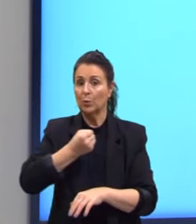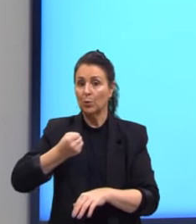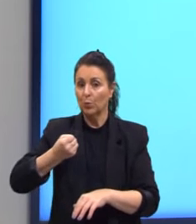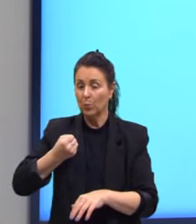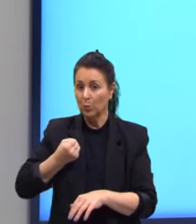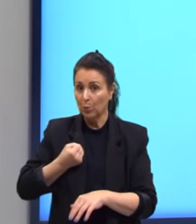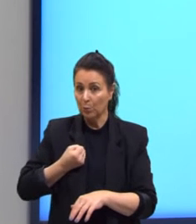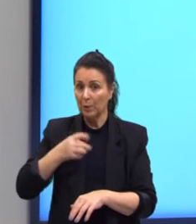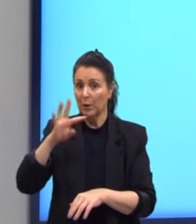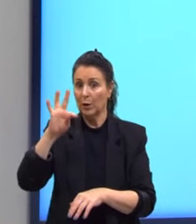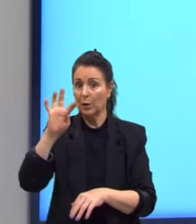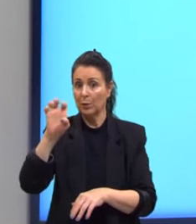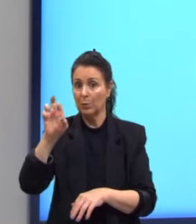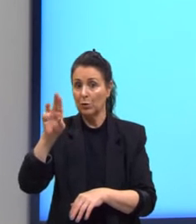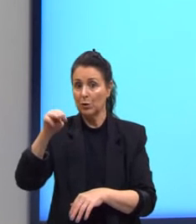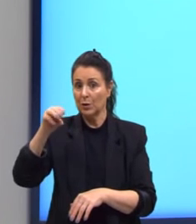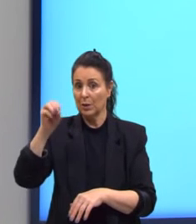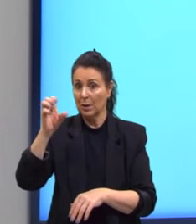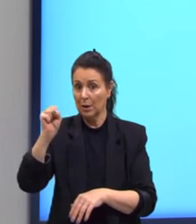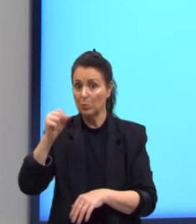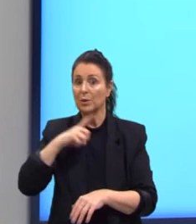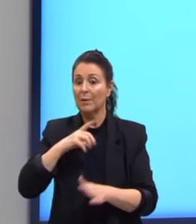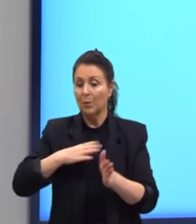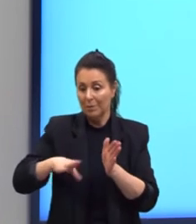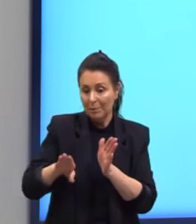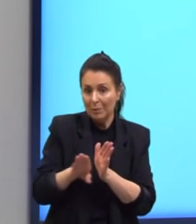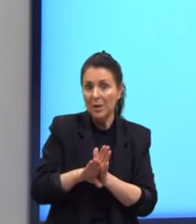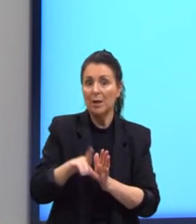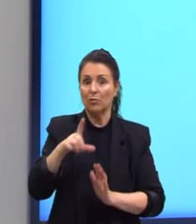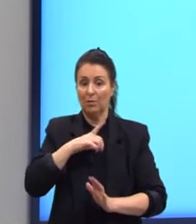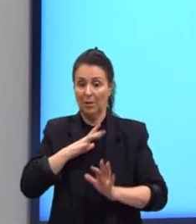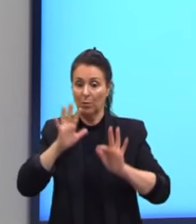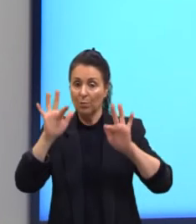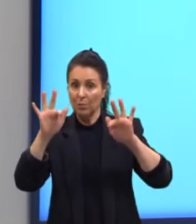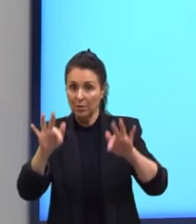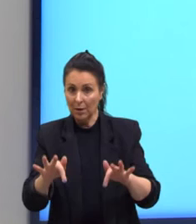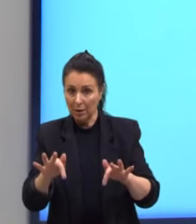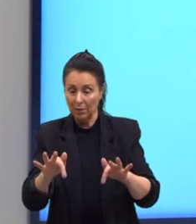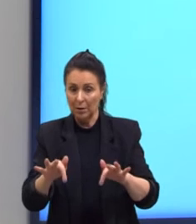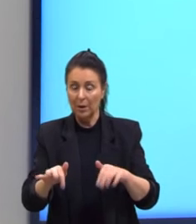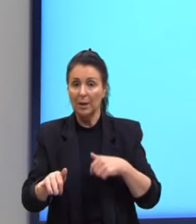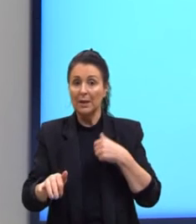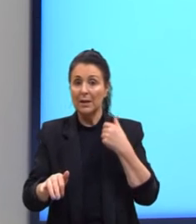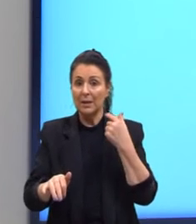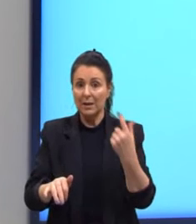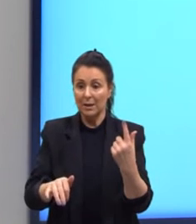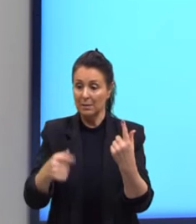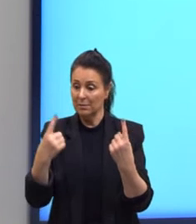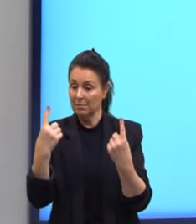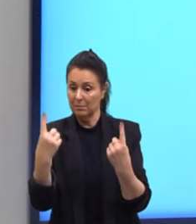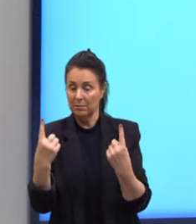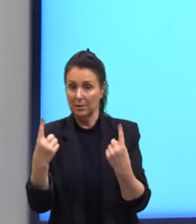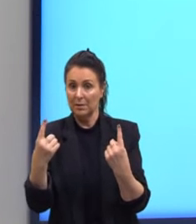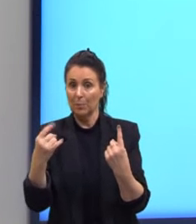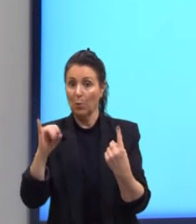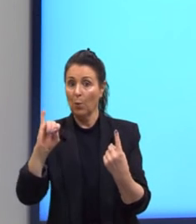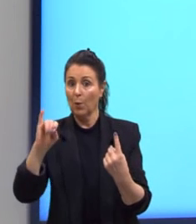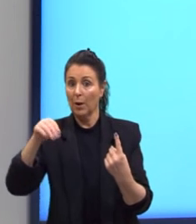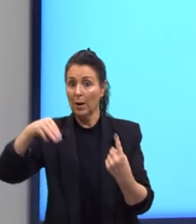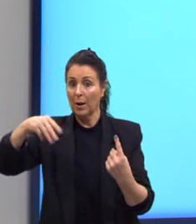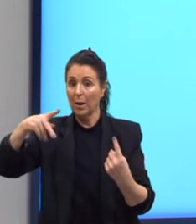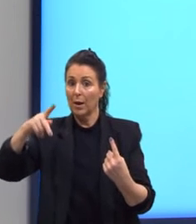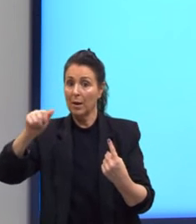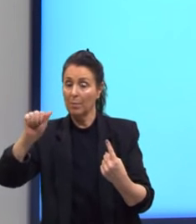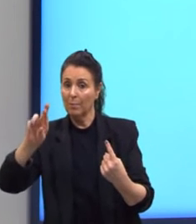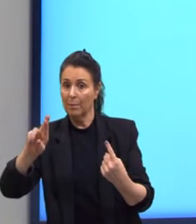termos limitados finitos e sendo esses termos então ímpar o termo